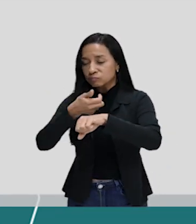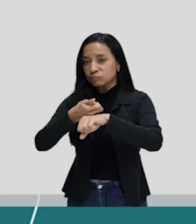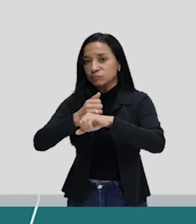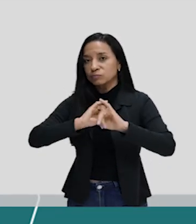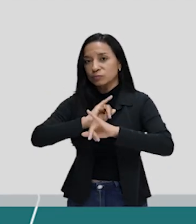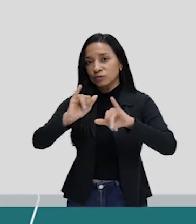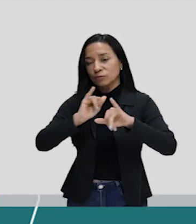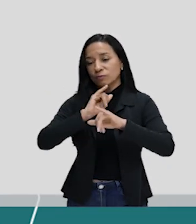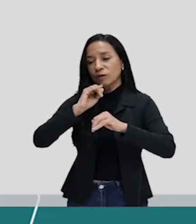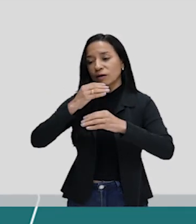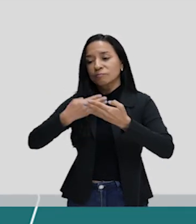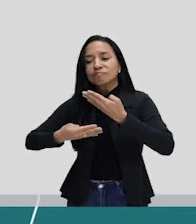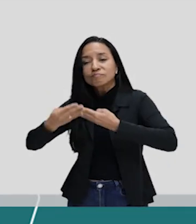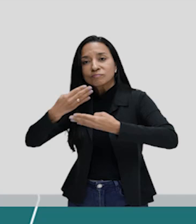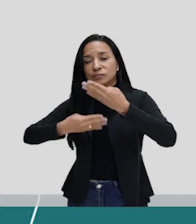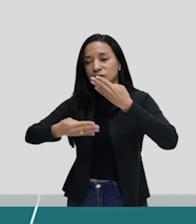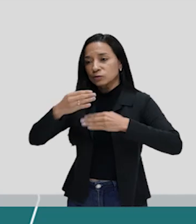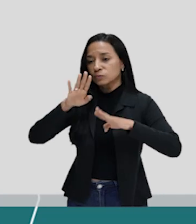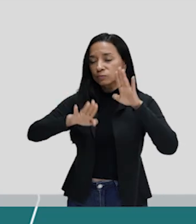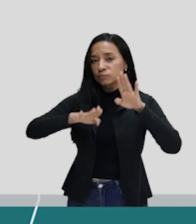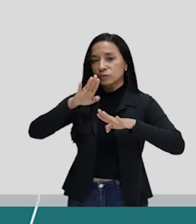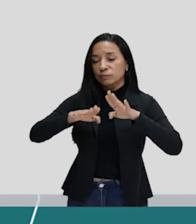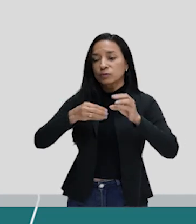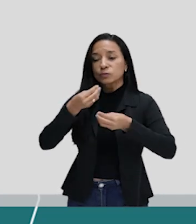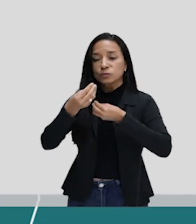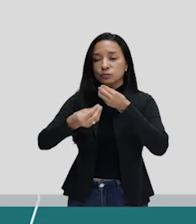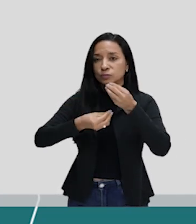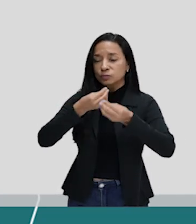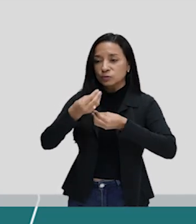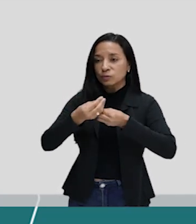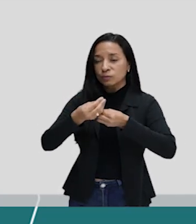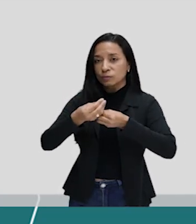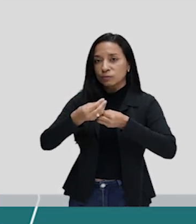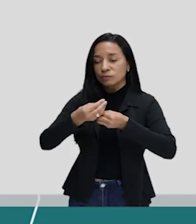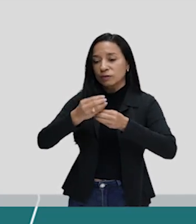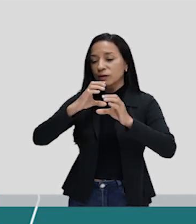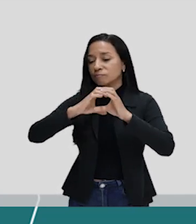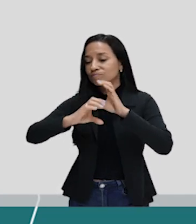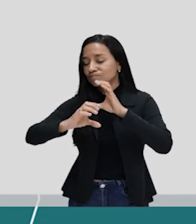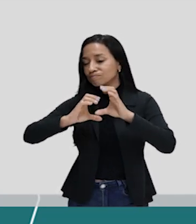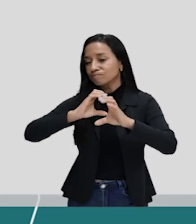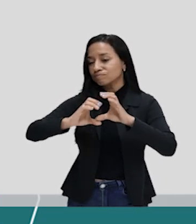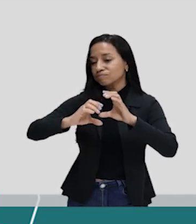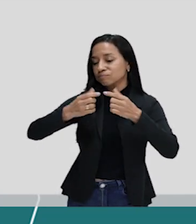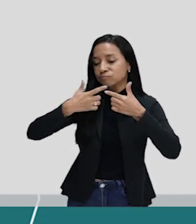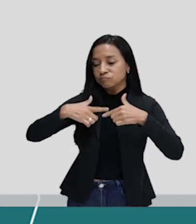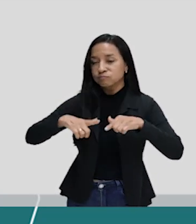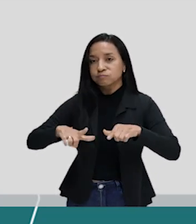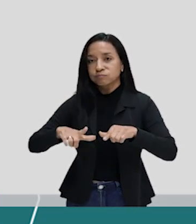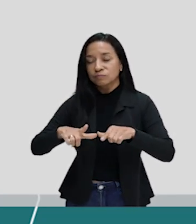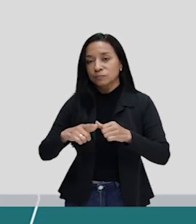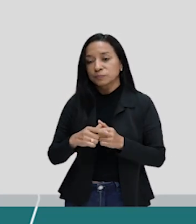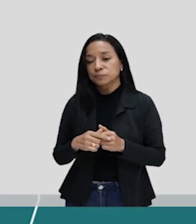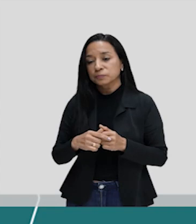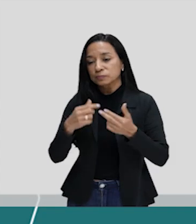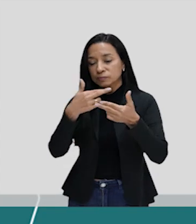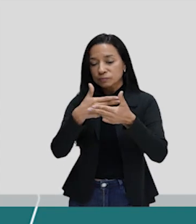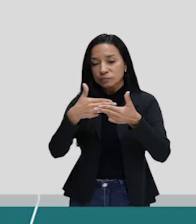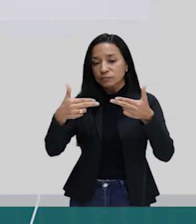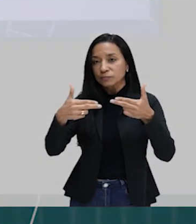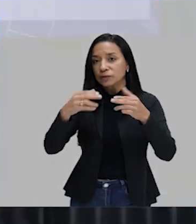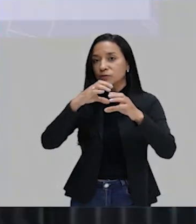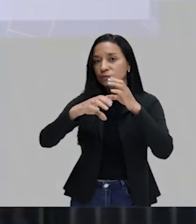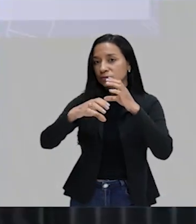interagir. Dependendo da situação, nós vamos lançando mão dessa linguagem. E os elementos da comunicação nos